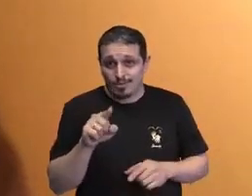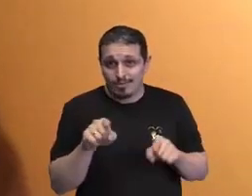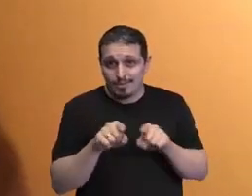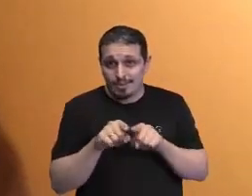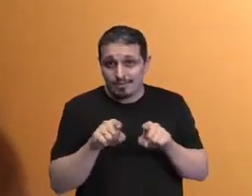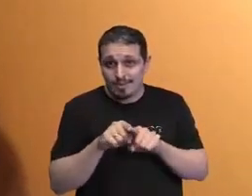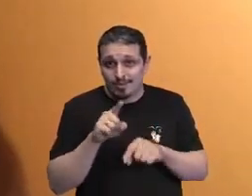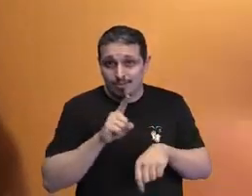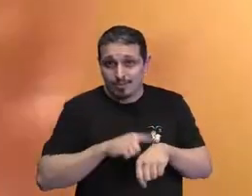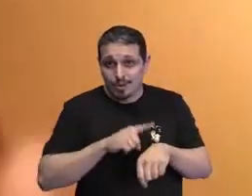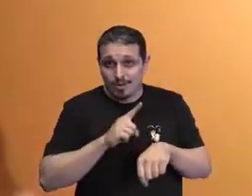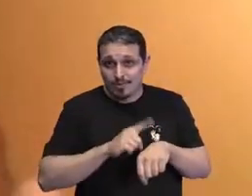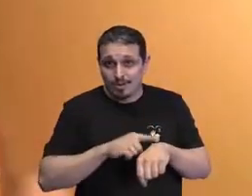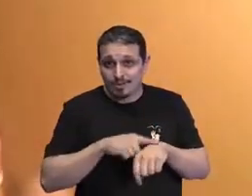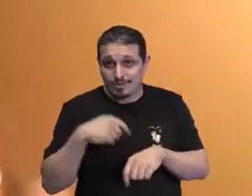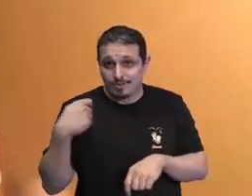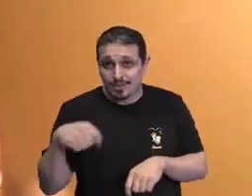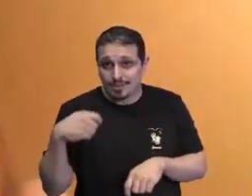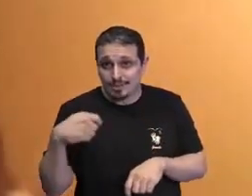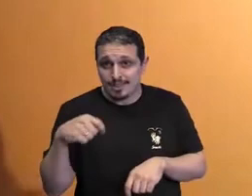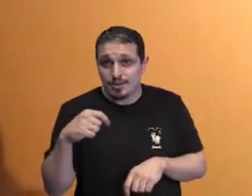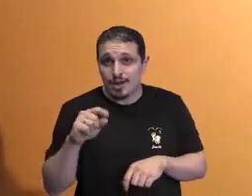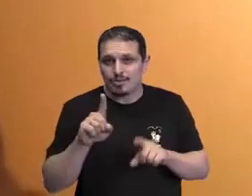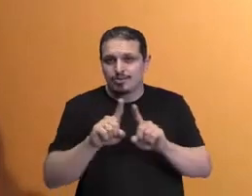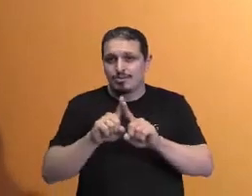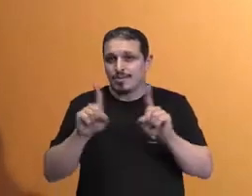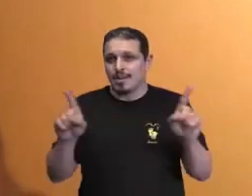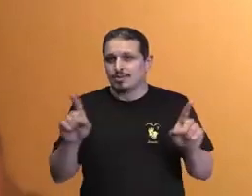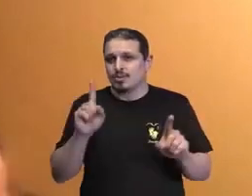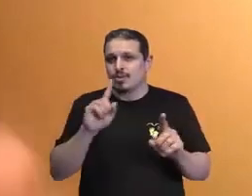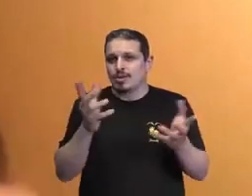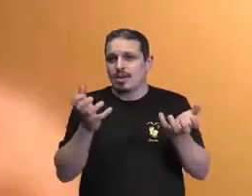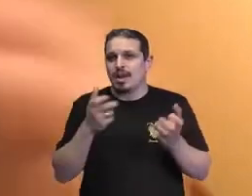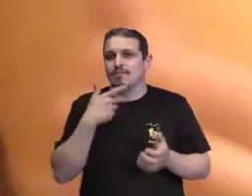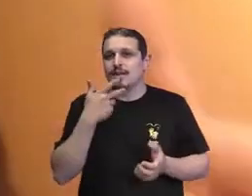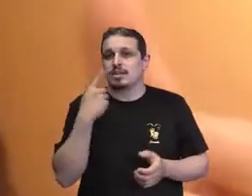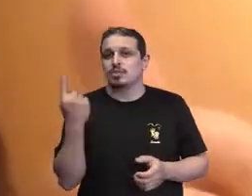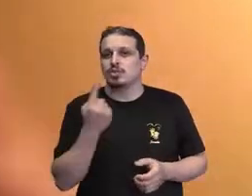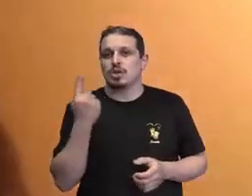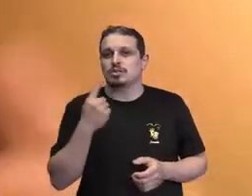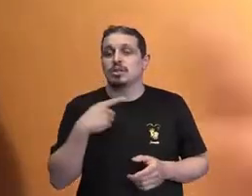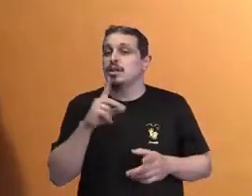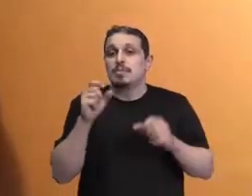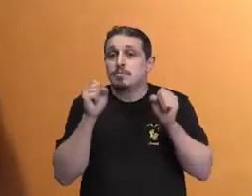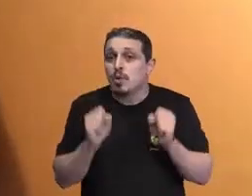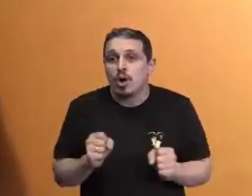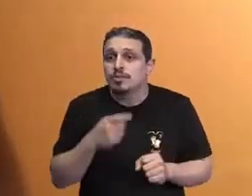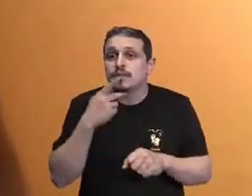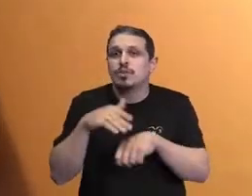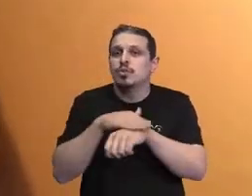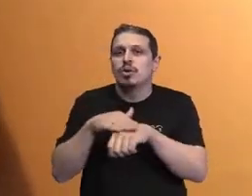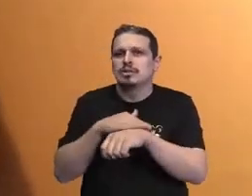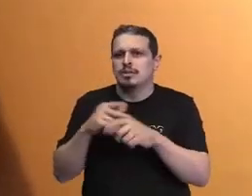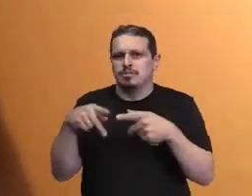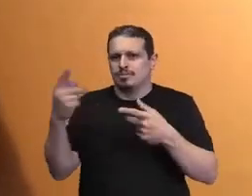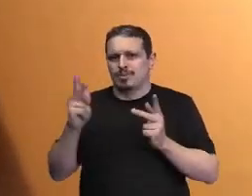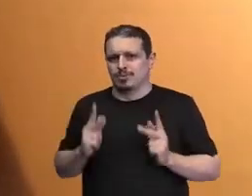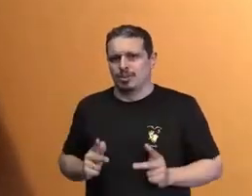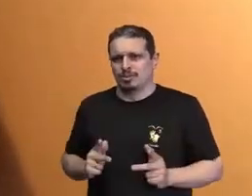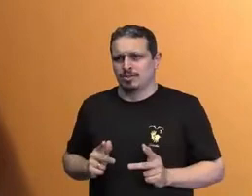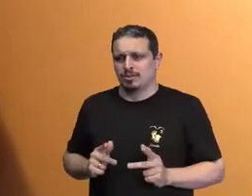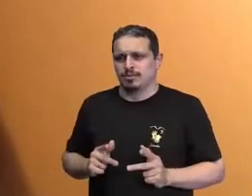necessidade para algo, mas não implica em ser solitário ou solitário. Porque a solidão é a ausência de